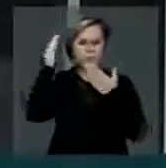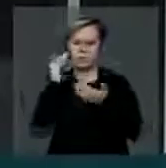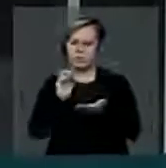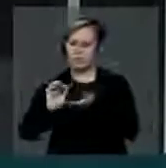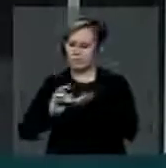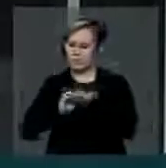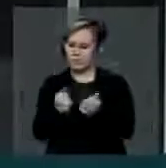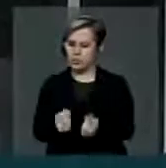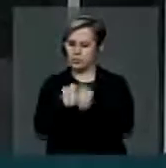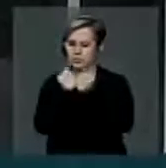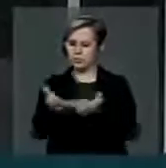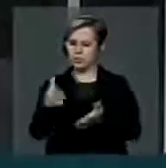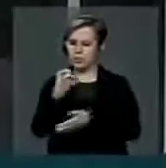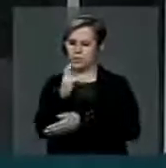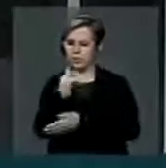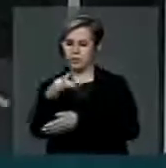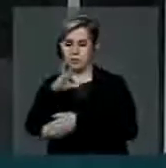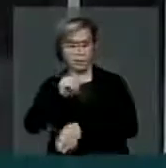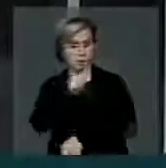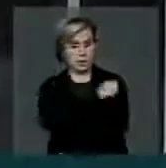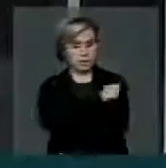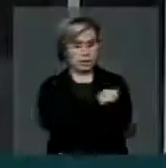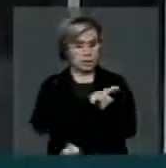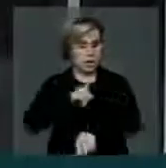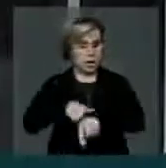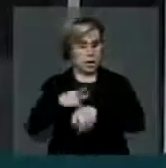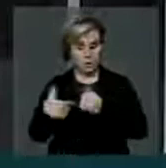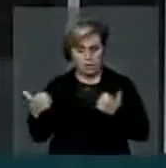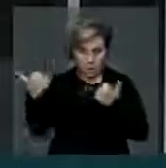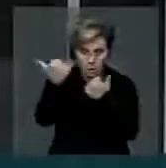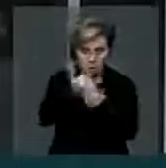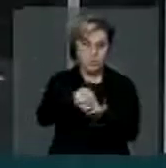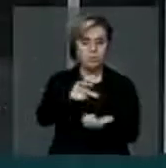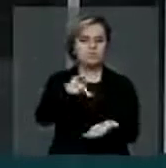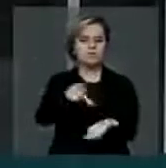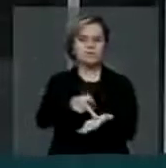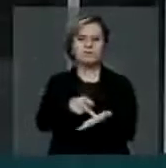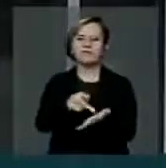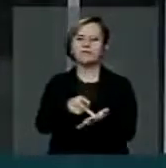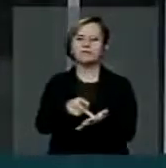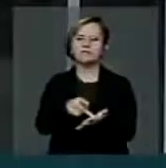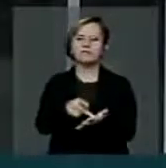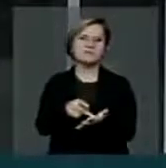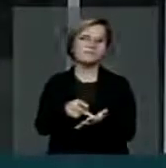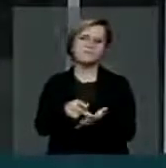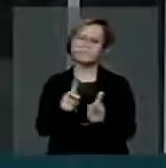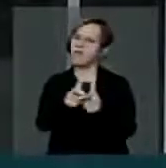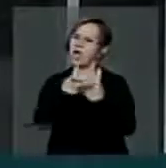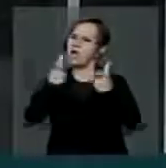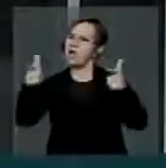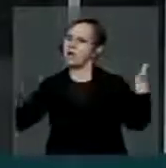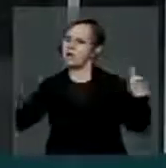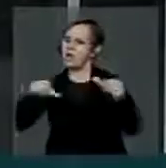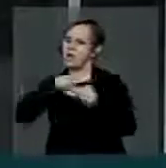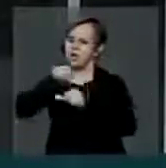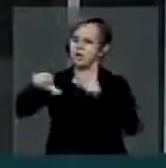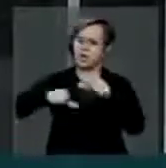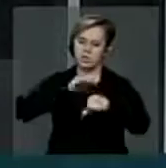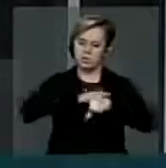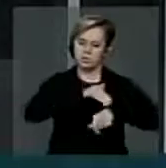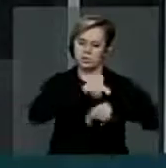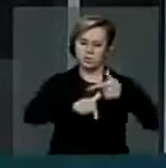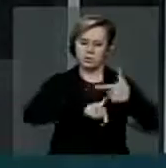para o estudante. E, quando assume o mandato, a grande maioria transforma esse mandato